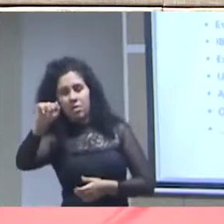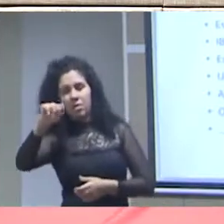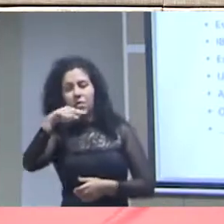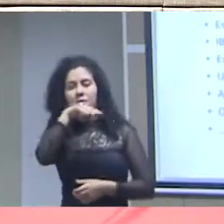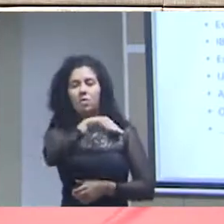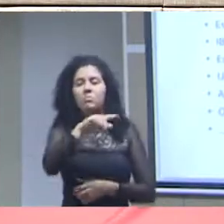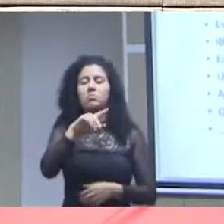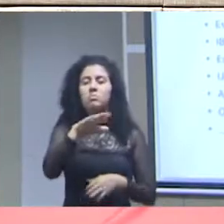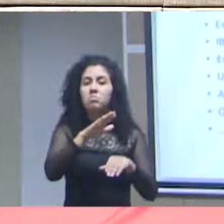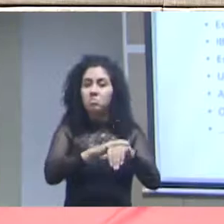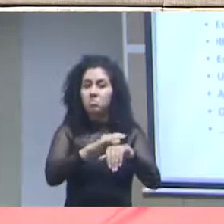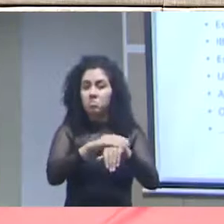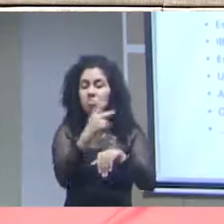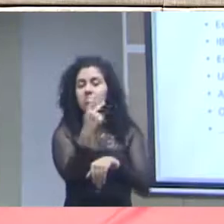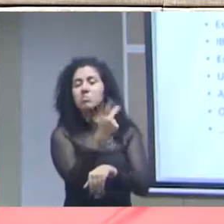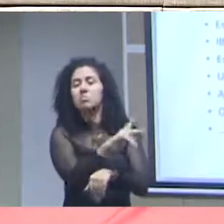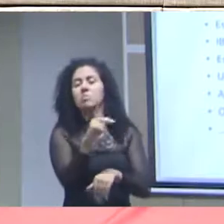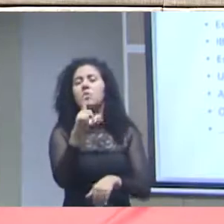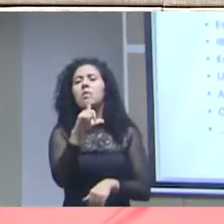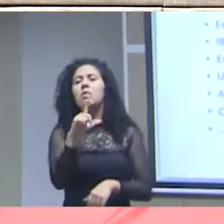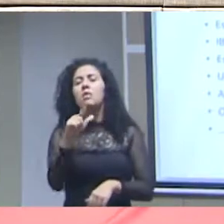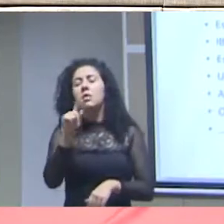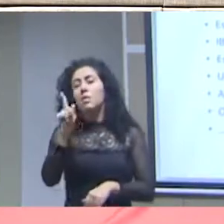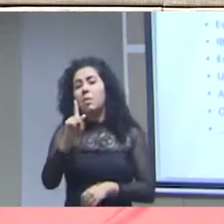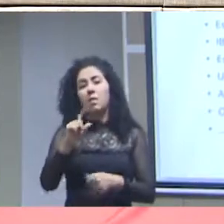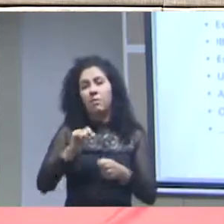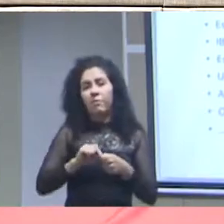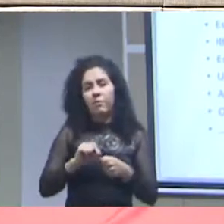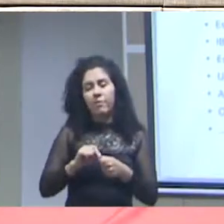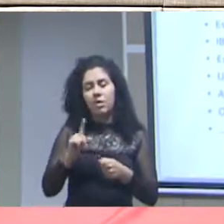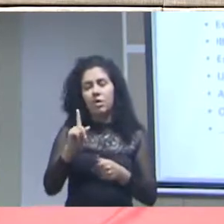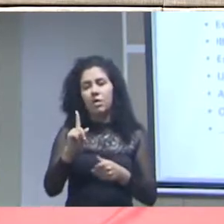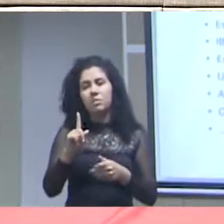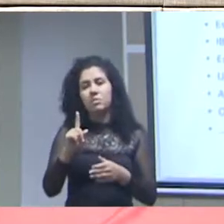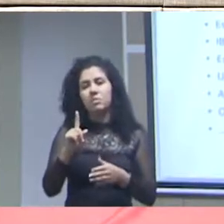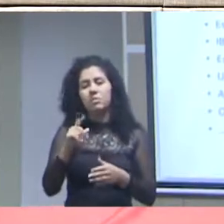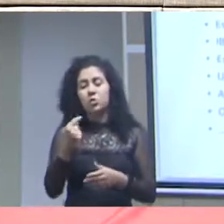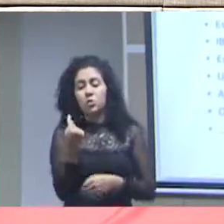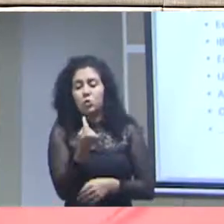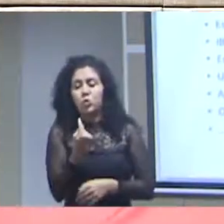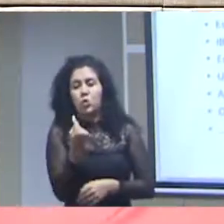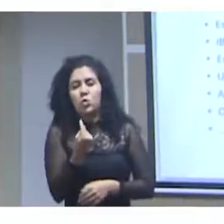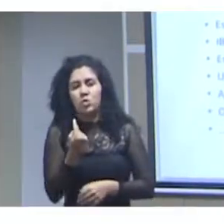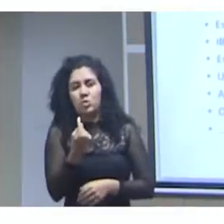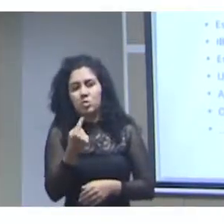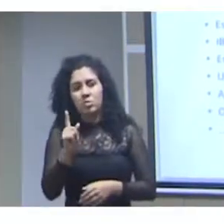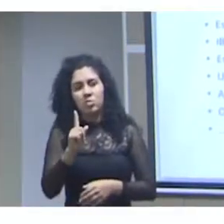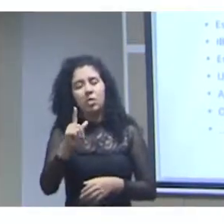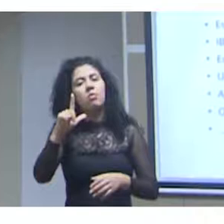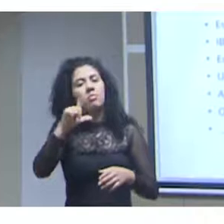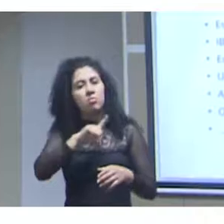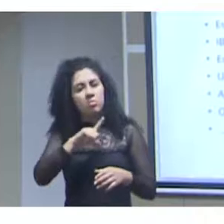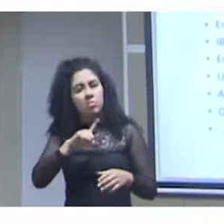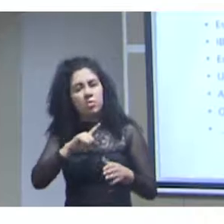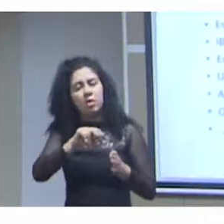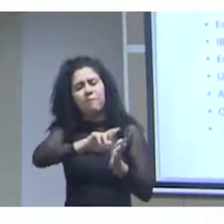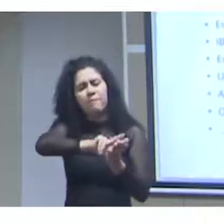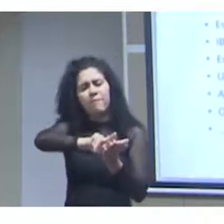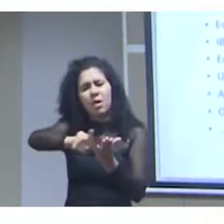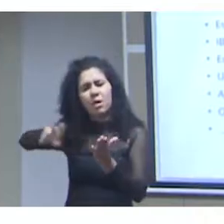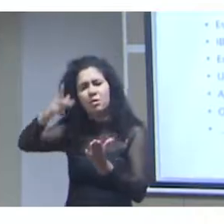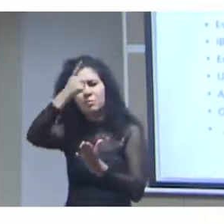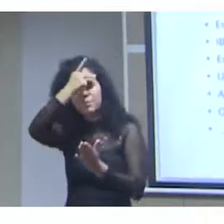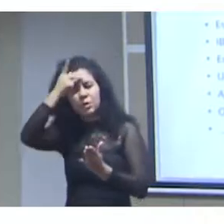estratégicos dessa sua missão não realiza sua atividade sozinho ele realiza isso em uma rede de